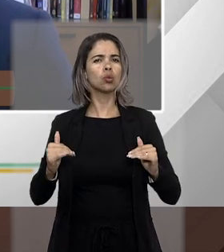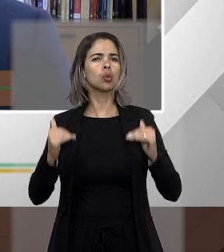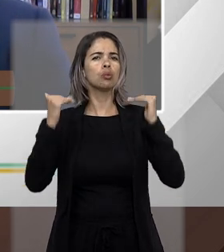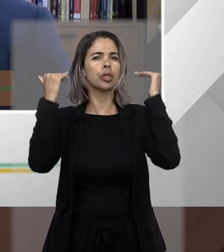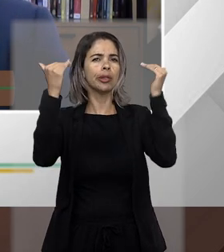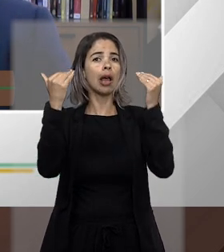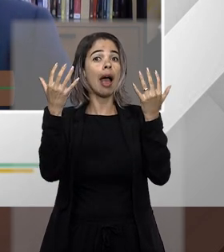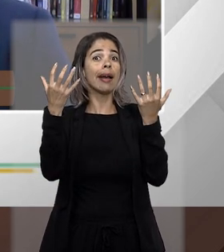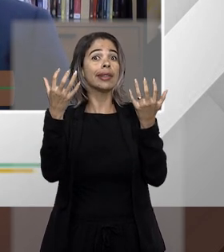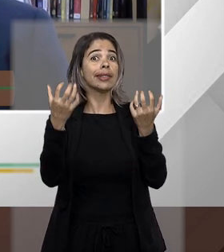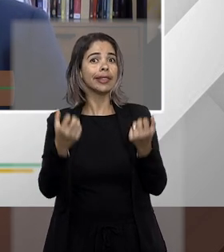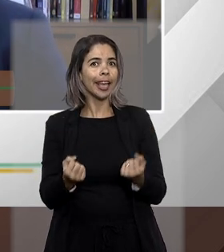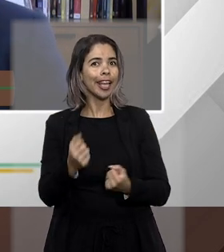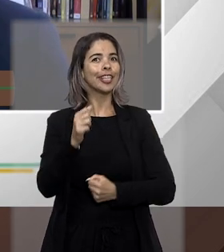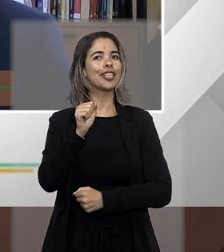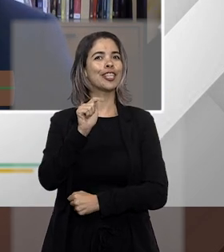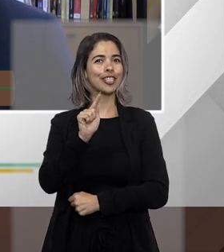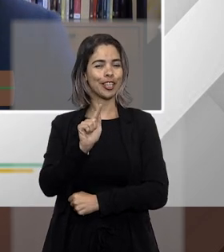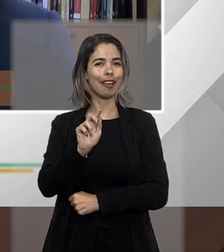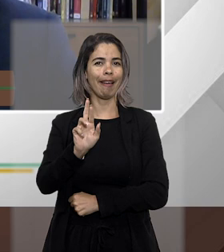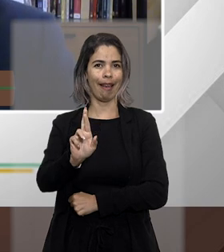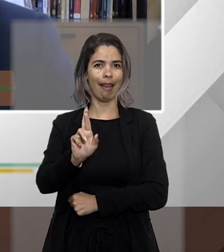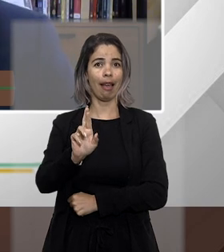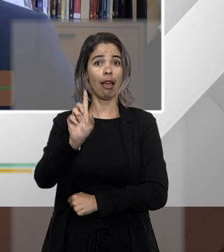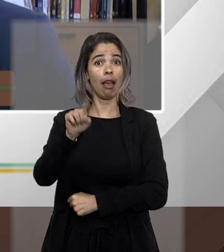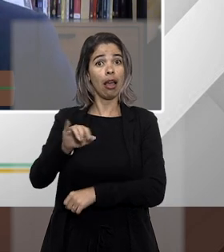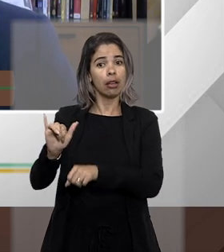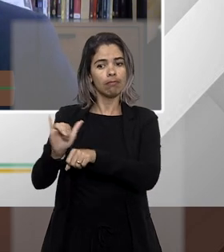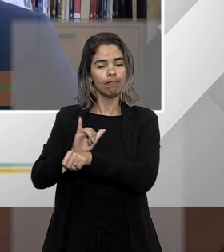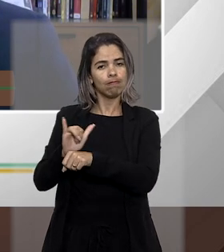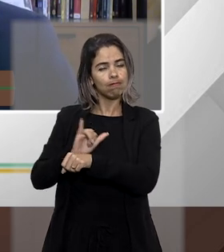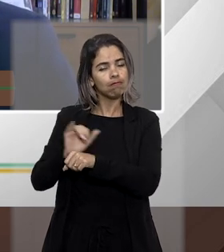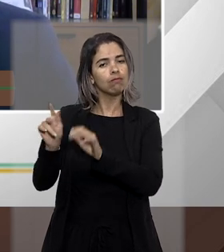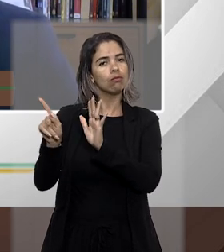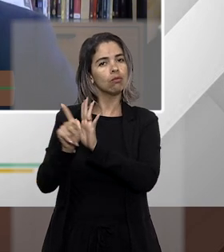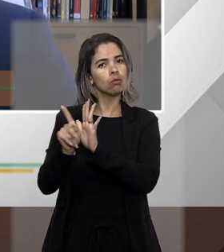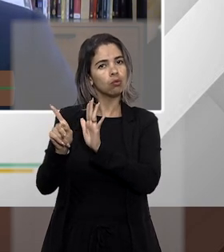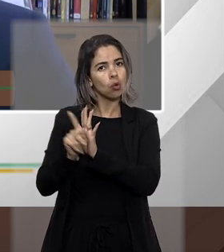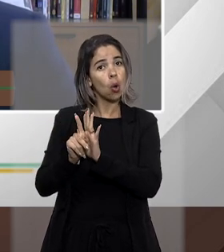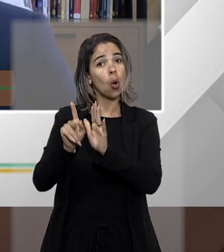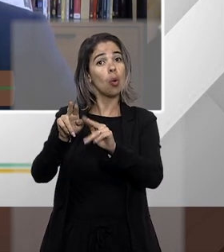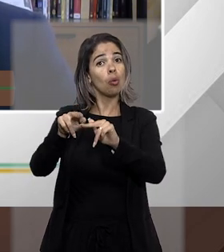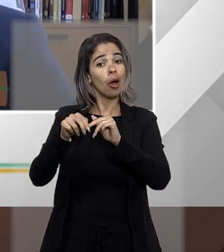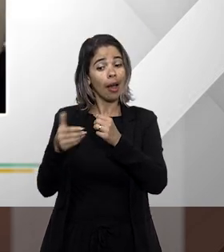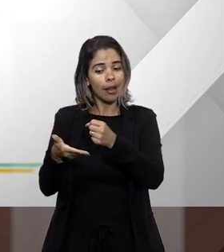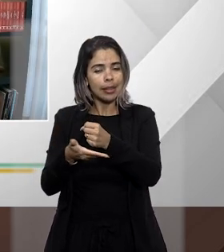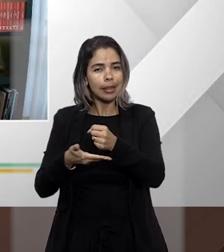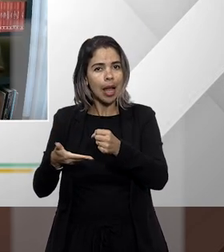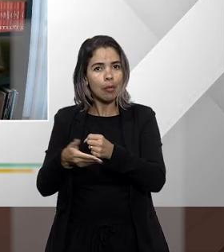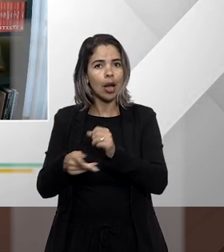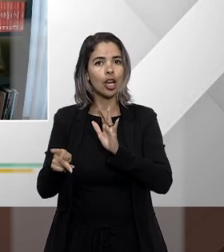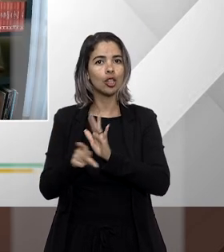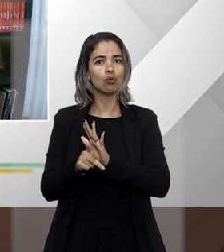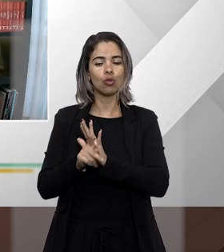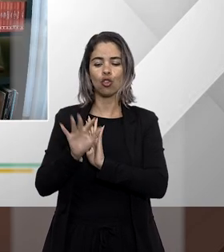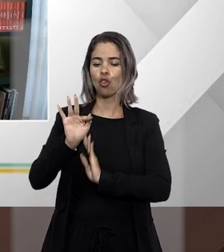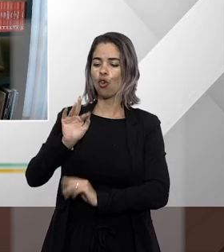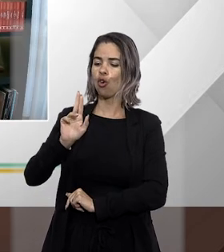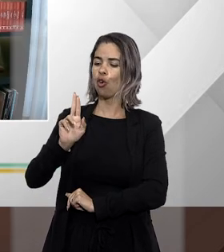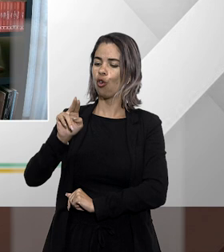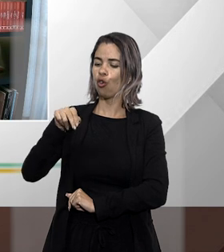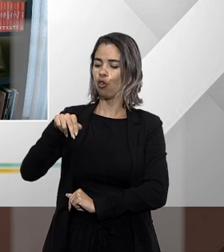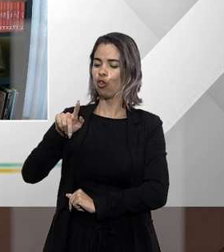como agravo regimental por força do princípio da fungibilidade e os embargos